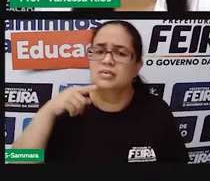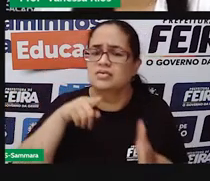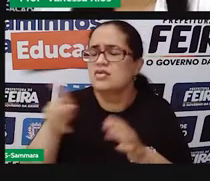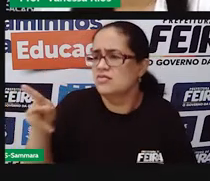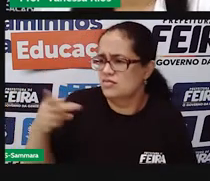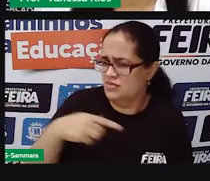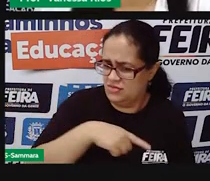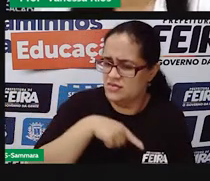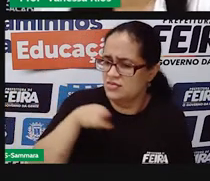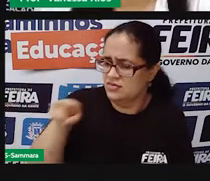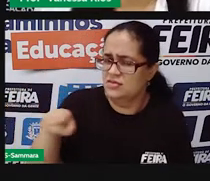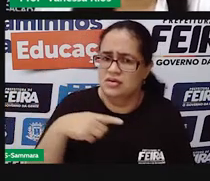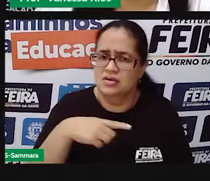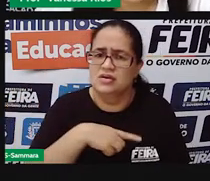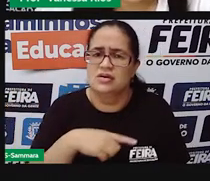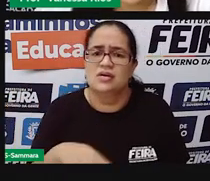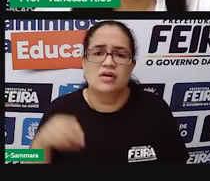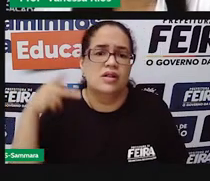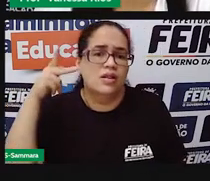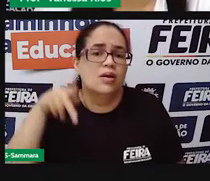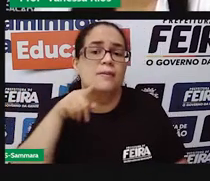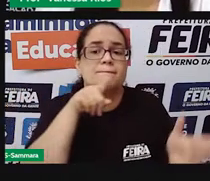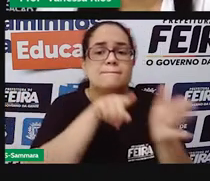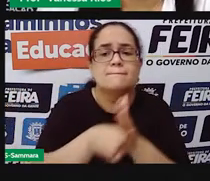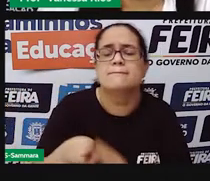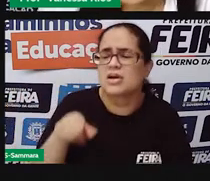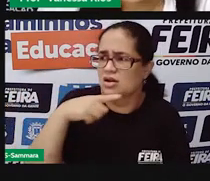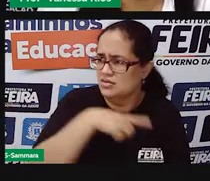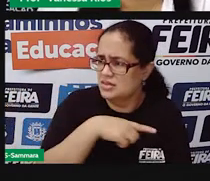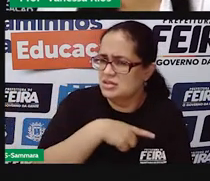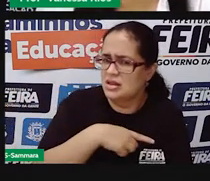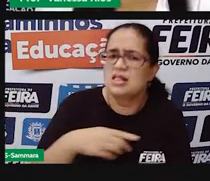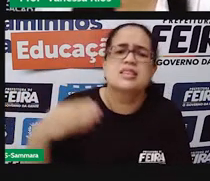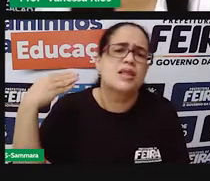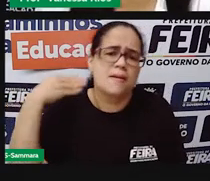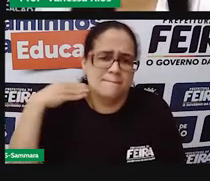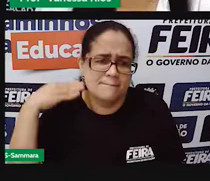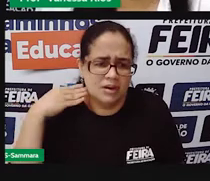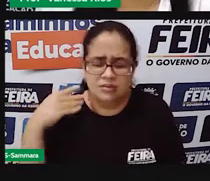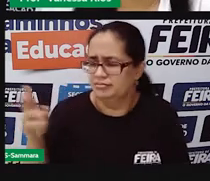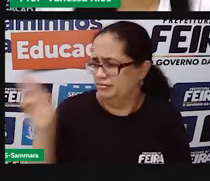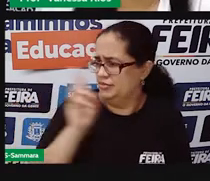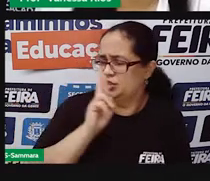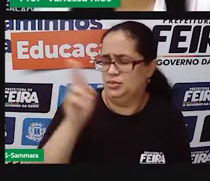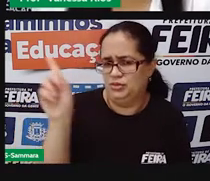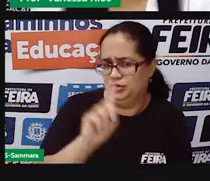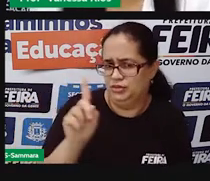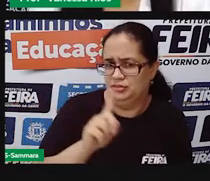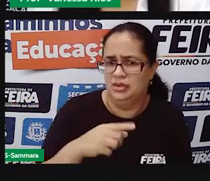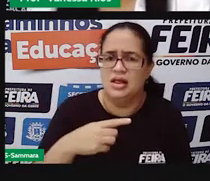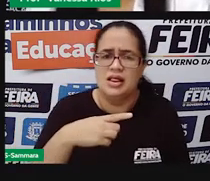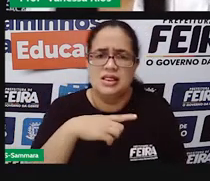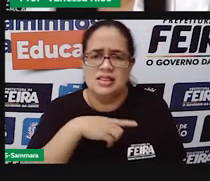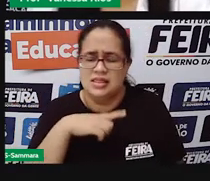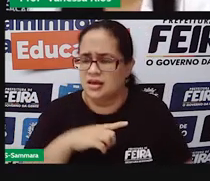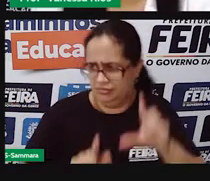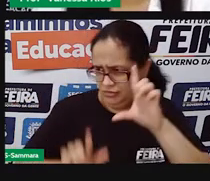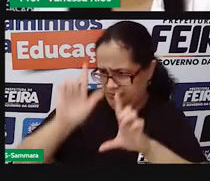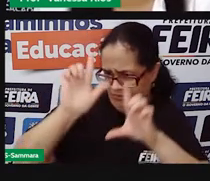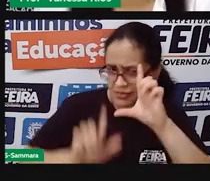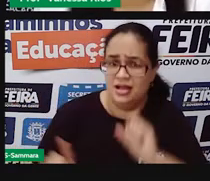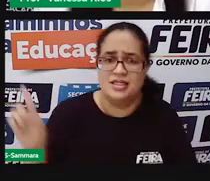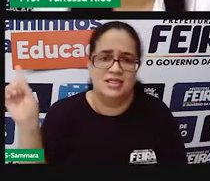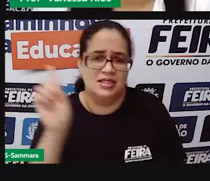fala. O político pergunta, você tem um banco? Ele responde, não. Tem um canal de TV?